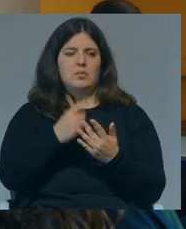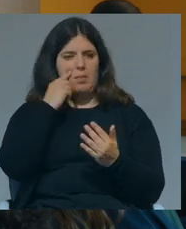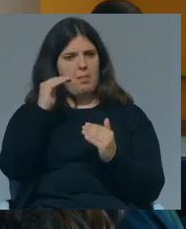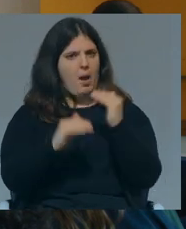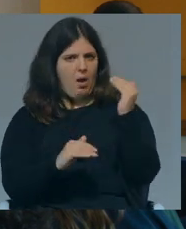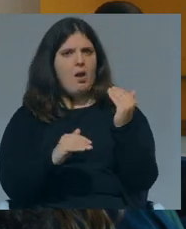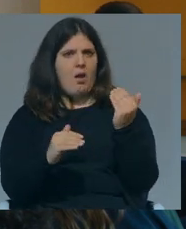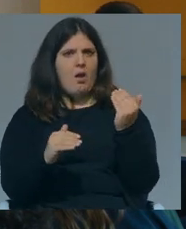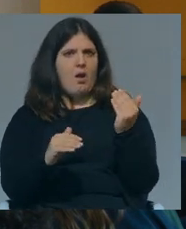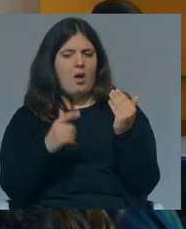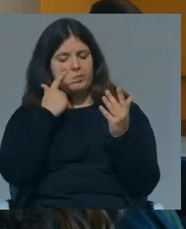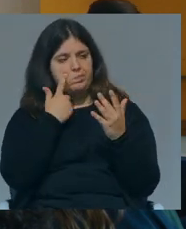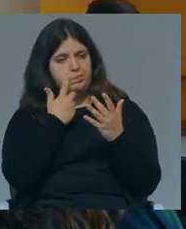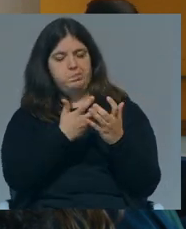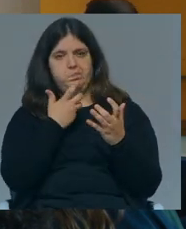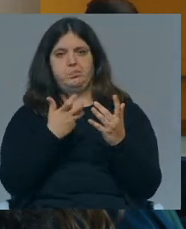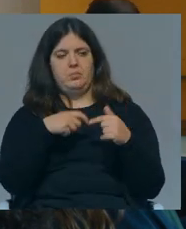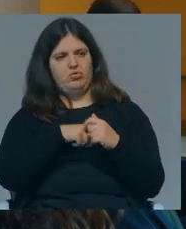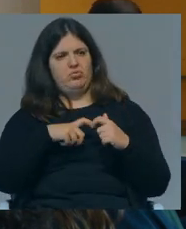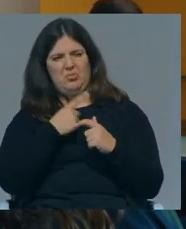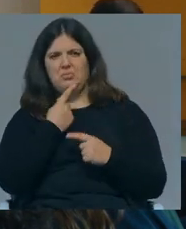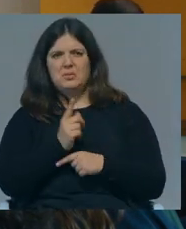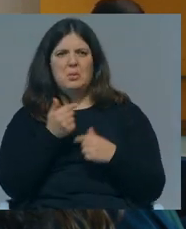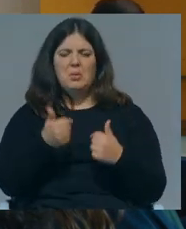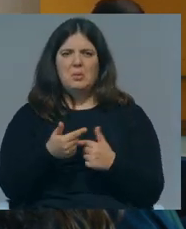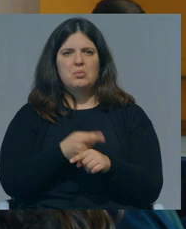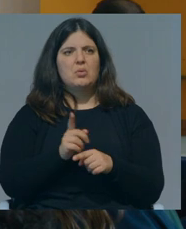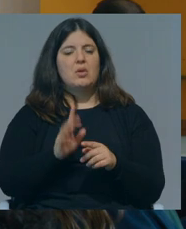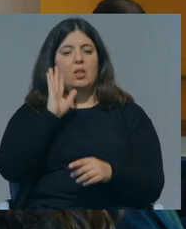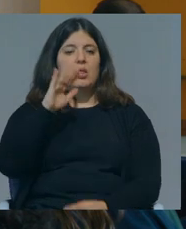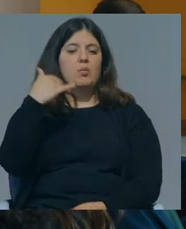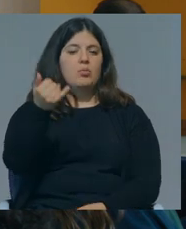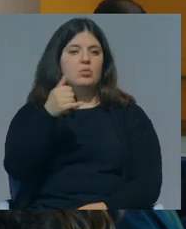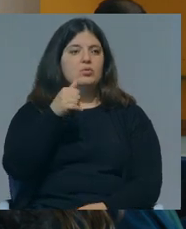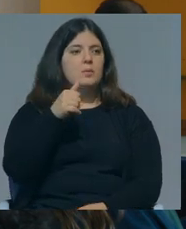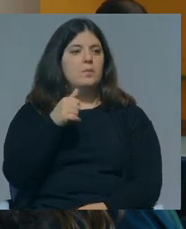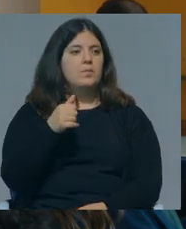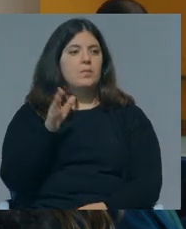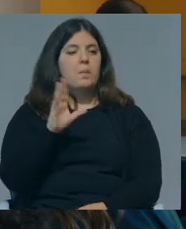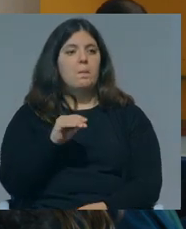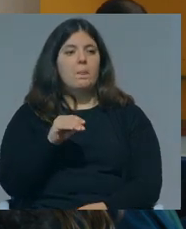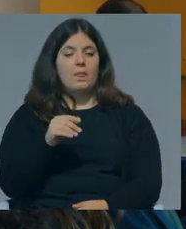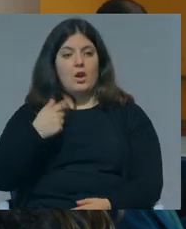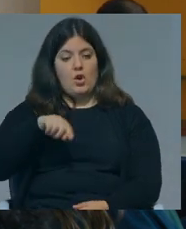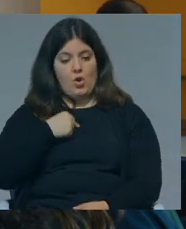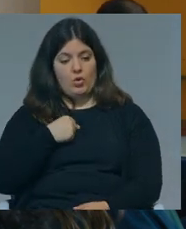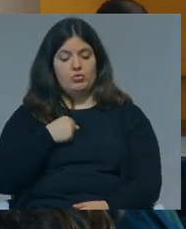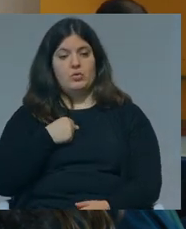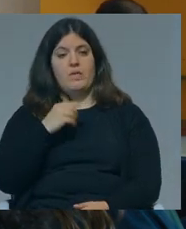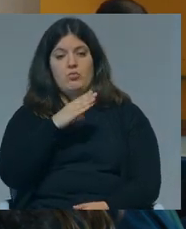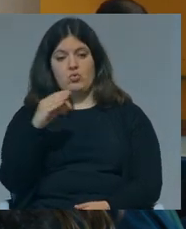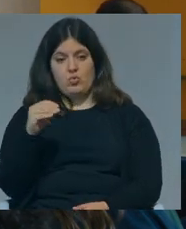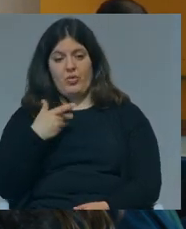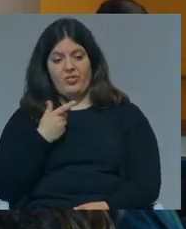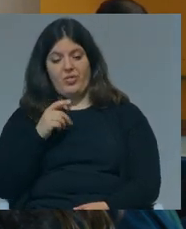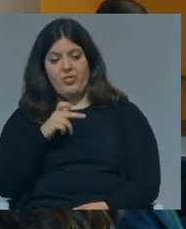iniqueparável, ou seja, foi mesmo um choque para mim, eu não percebia porque na altura e mais velho, a minha mãe também ou seja, nós que vinhamos do João de